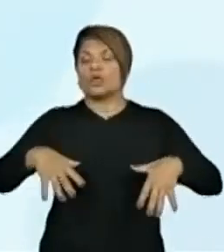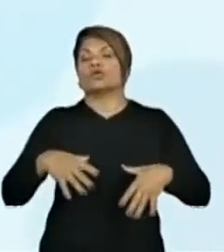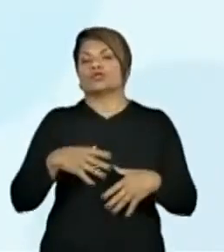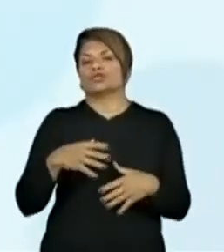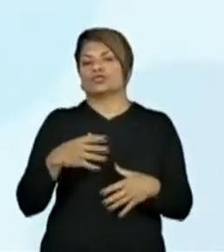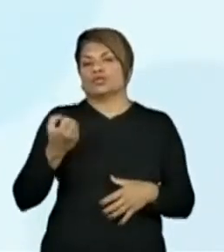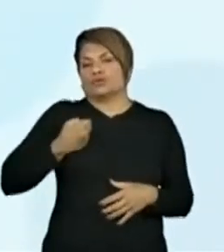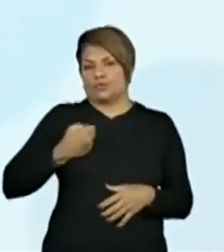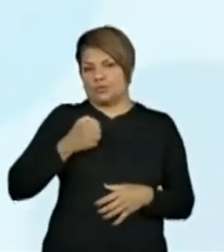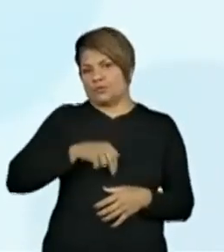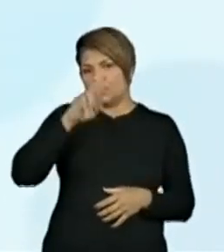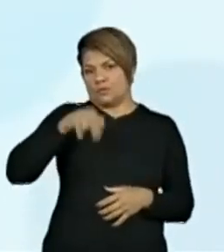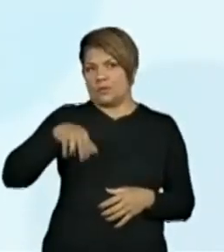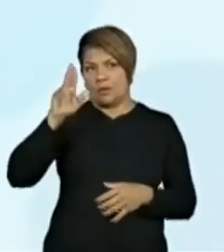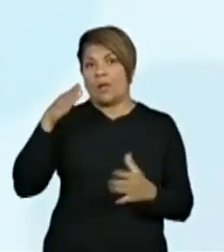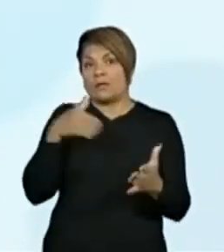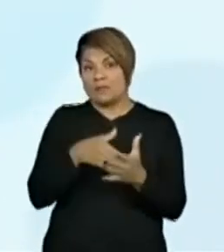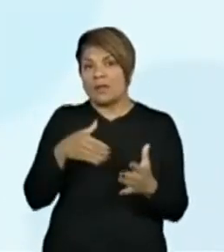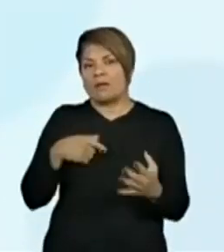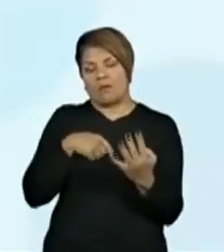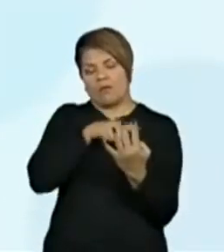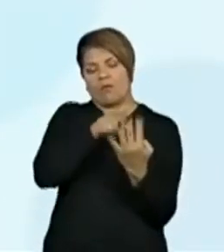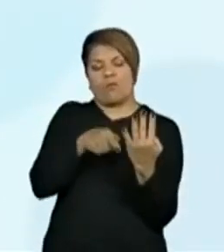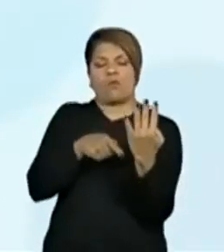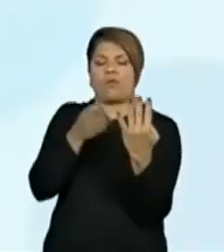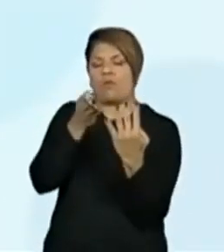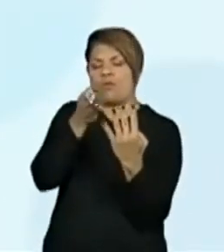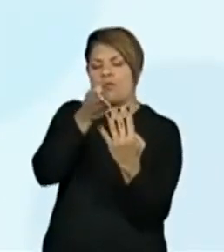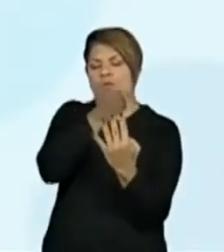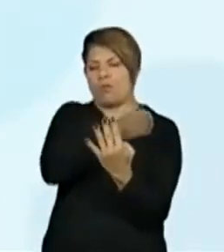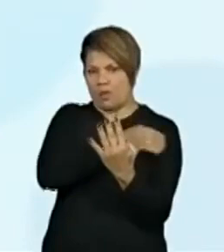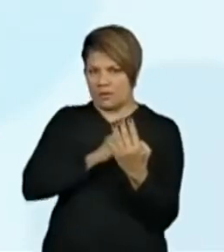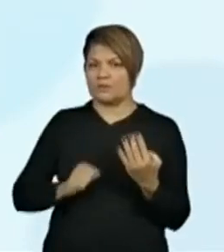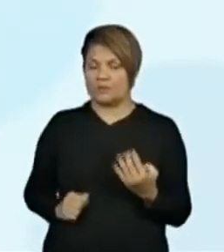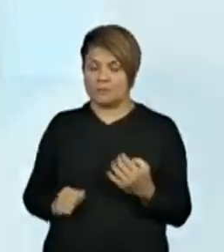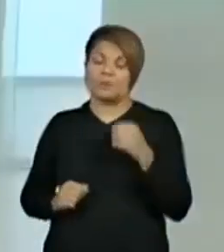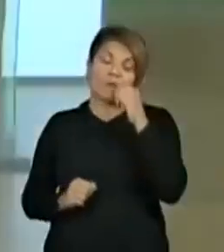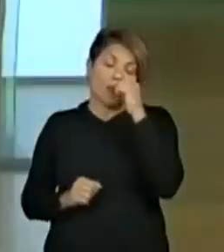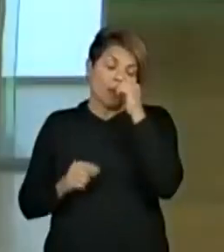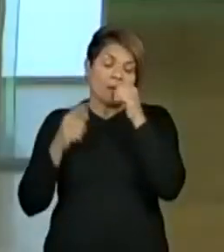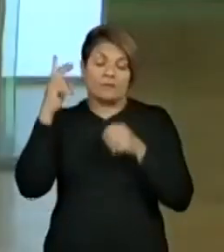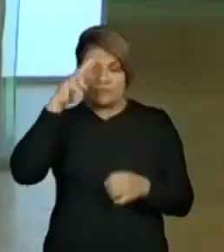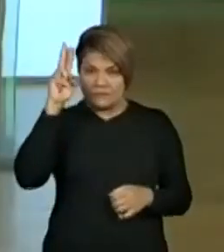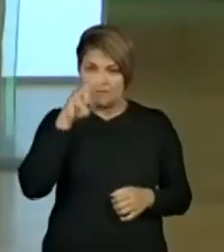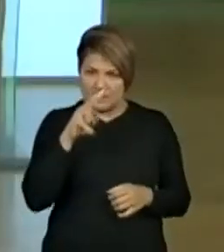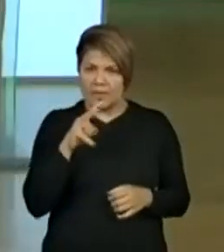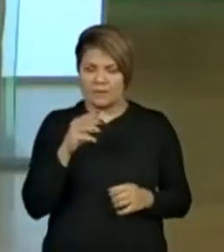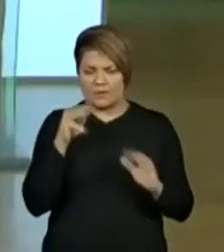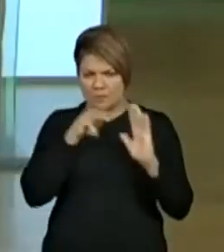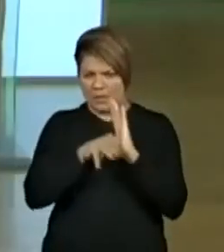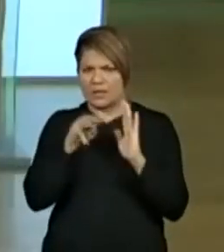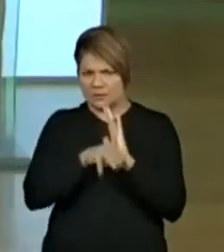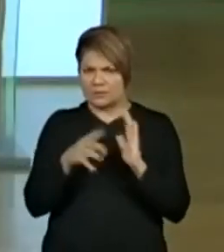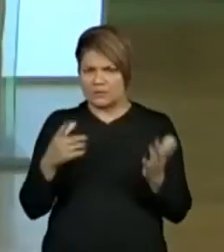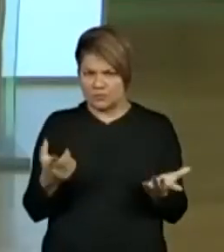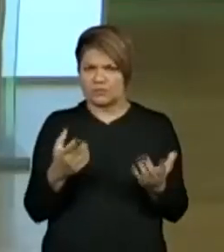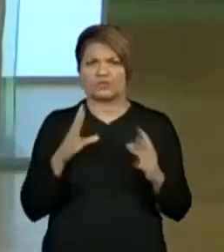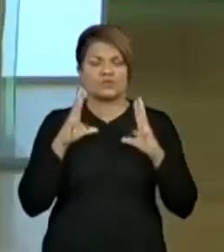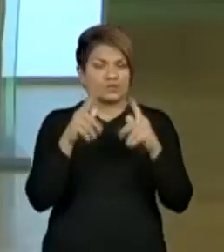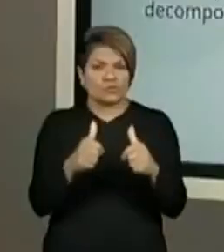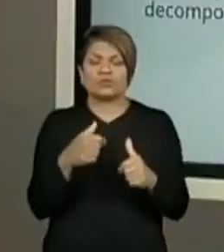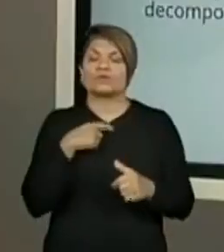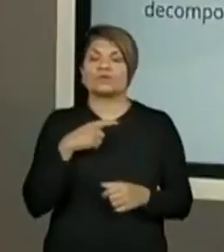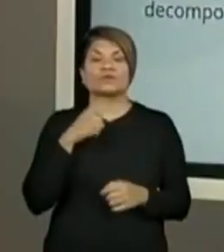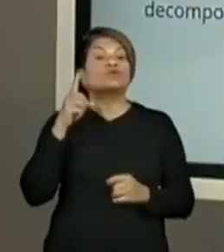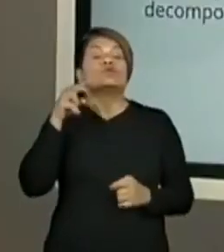quatro ordens. Certo? Então, vocês se lembram dos netos lá que iam passar todas as